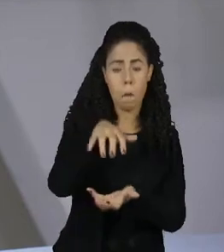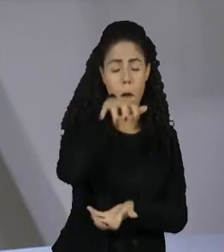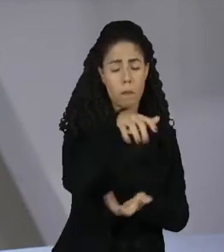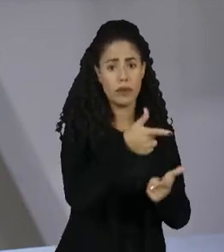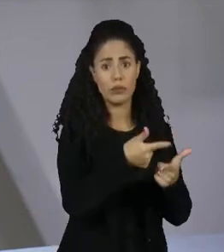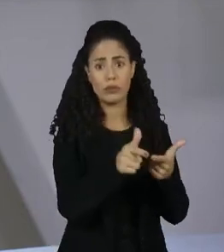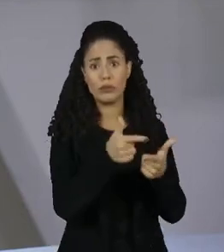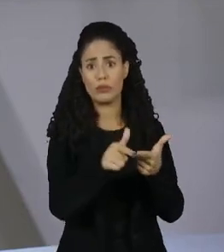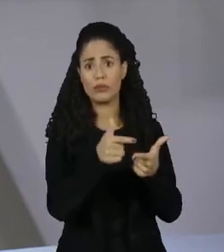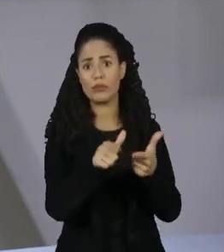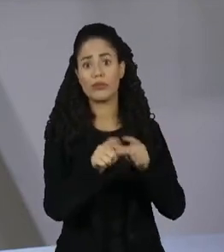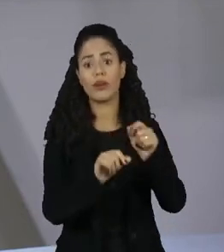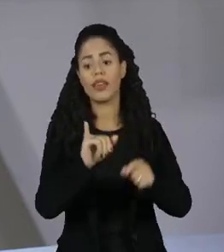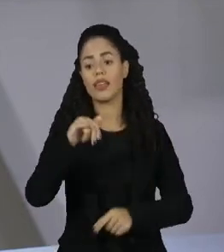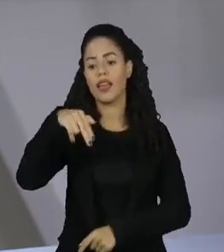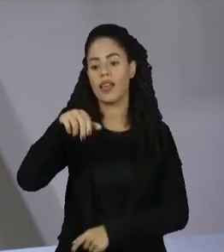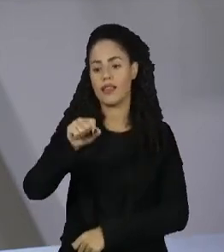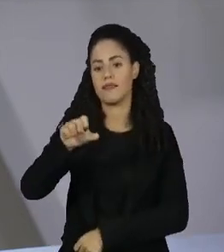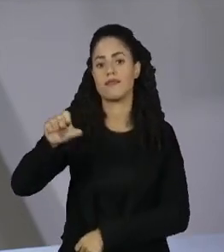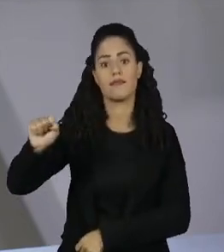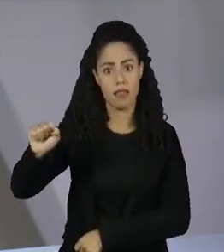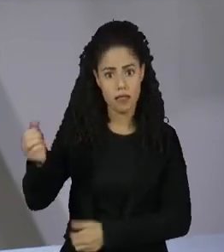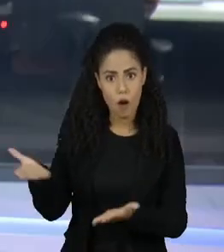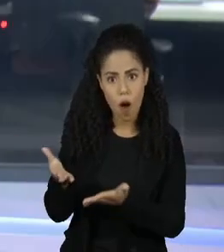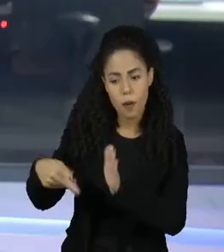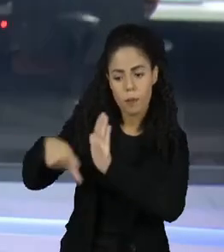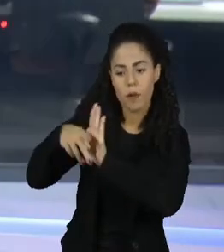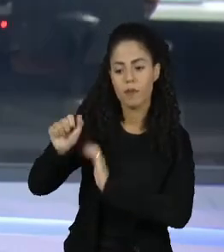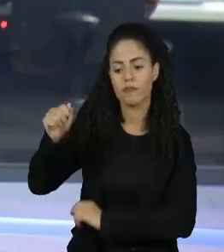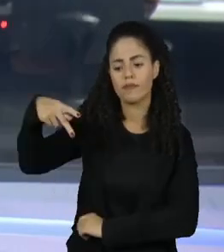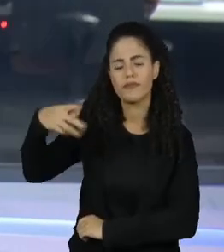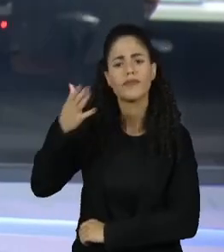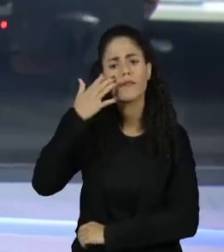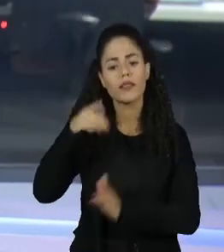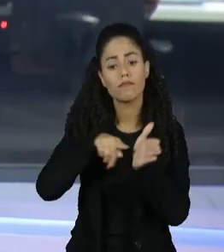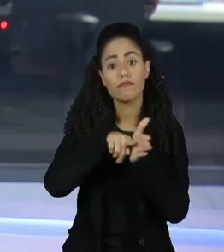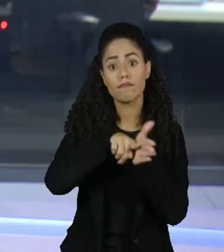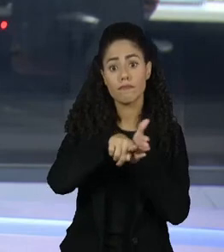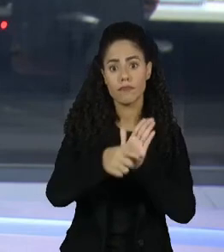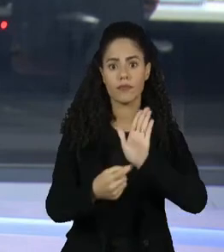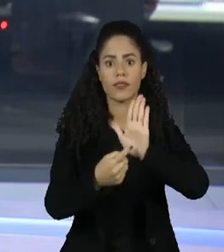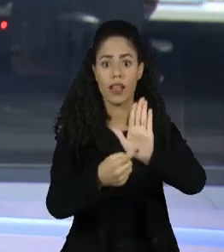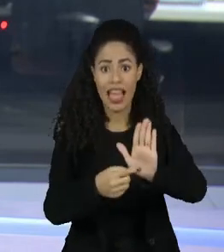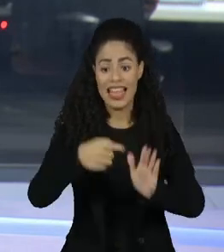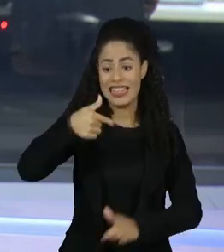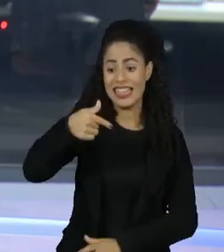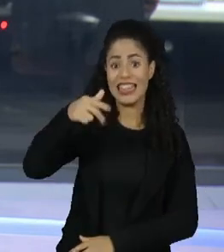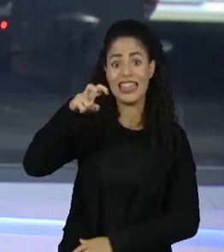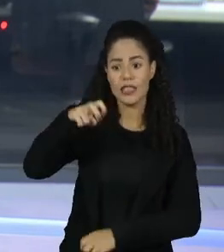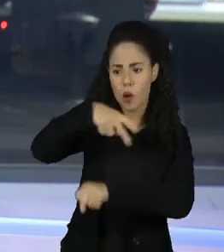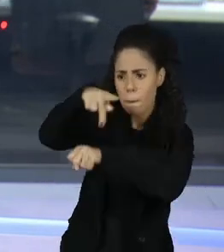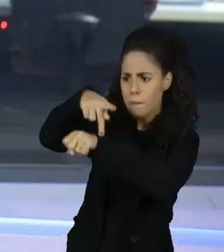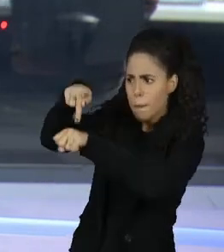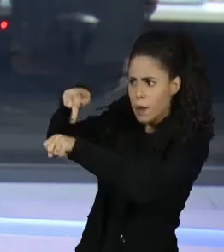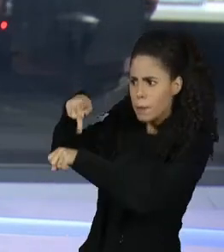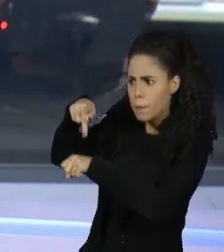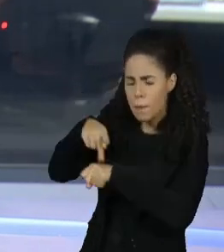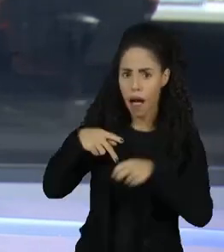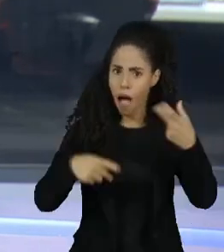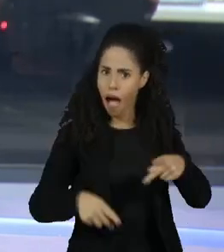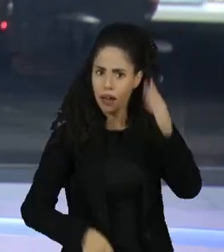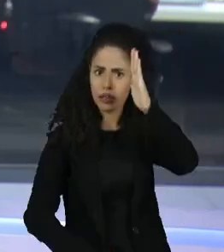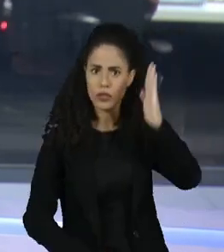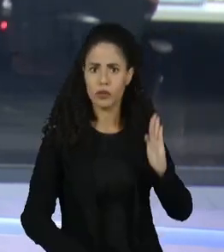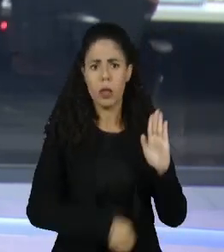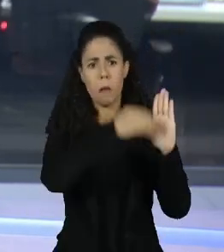que é a base da população idosa. Numa pesquisa efetuada em 75 países, a Previdência do Brasil aparece